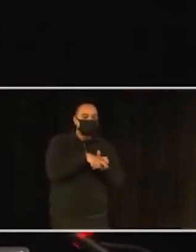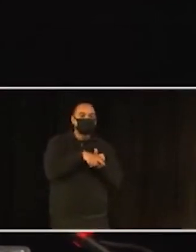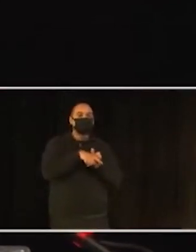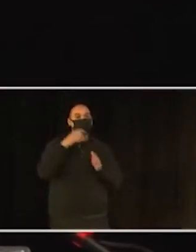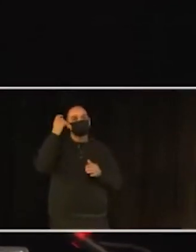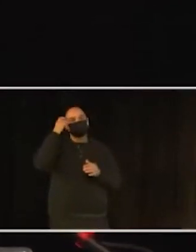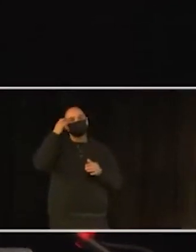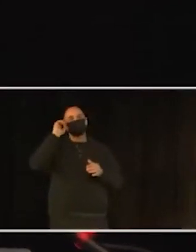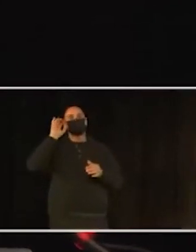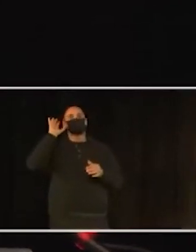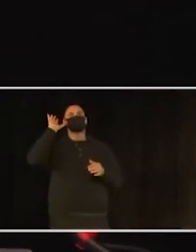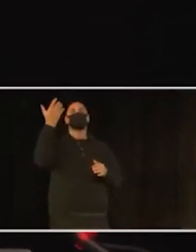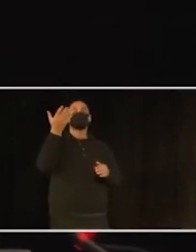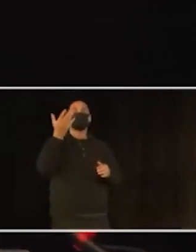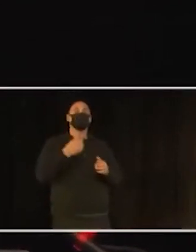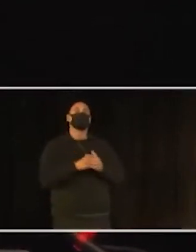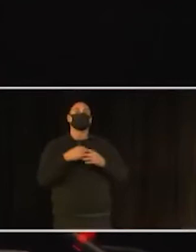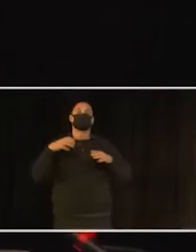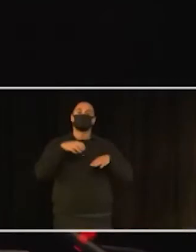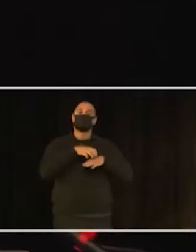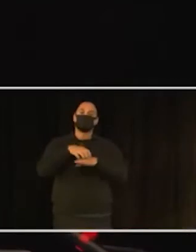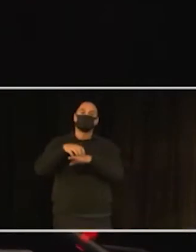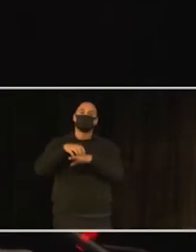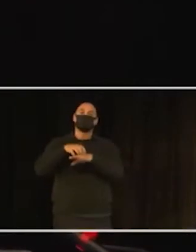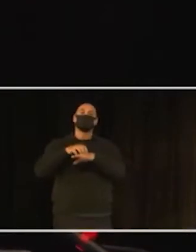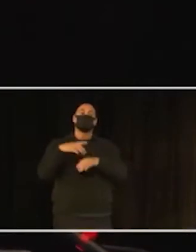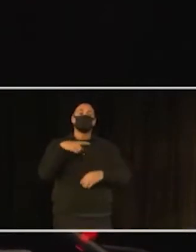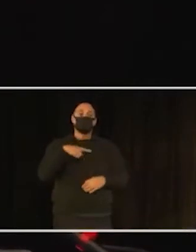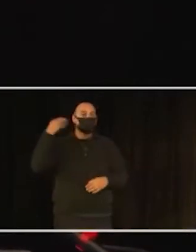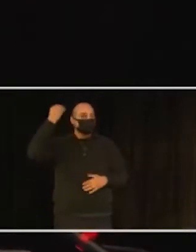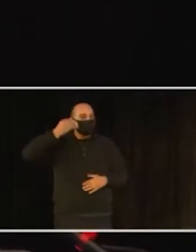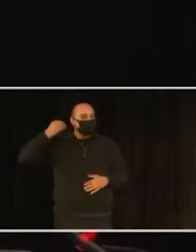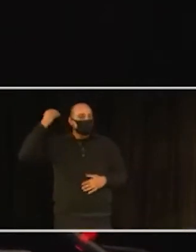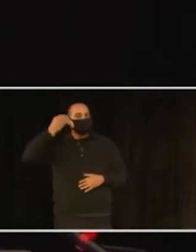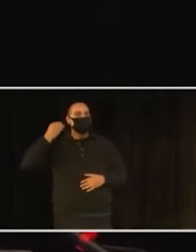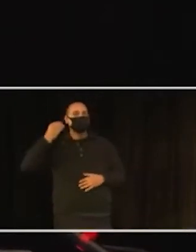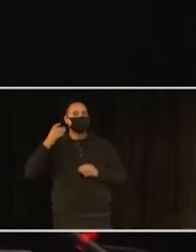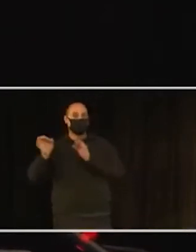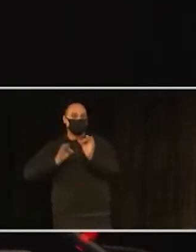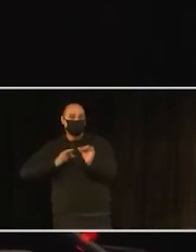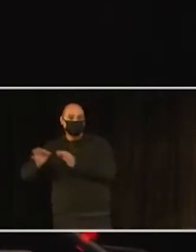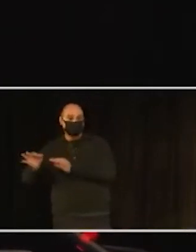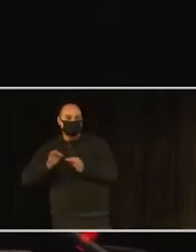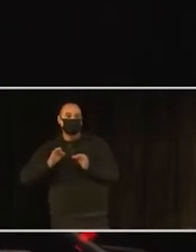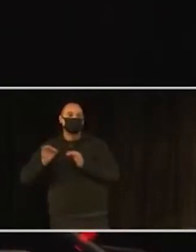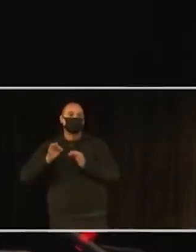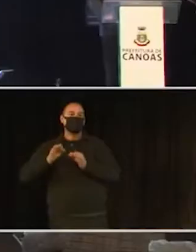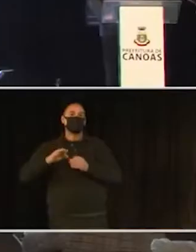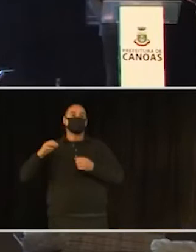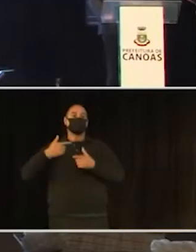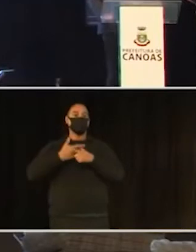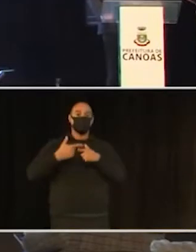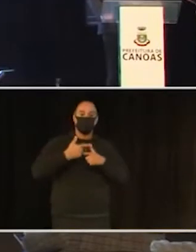mobilidade sustentável. Tem experiência em estudos de tráfego aplicáveis a projetos, estudos de impacto, estudos de viabilidade